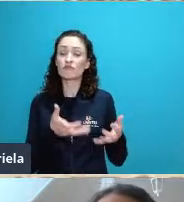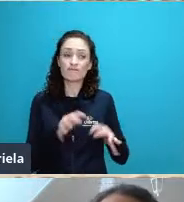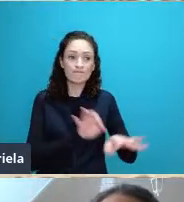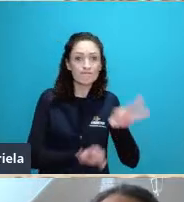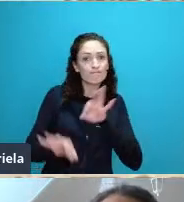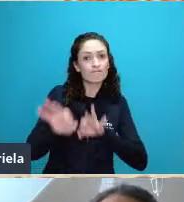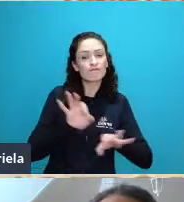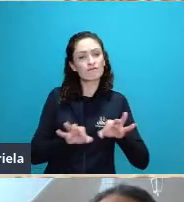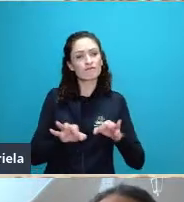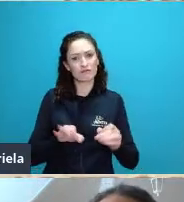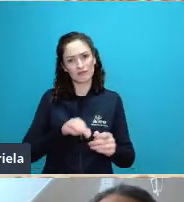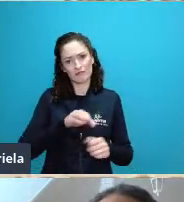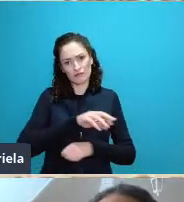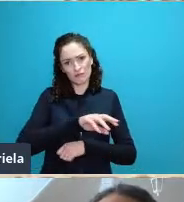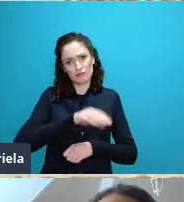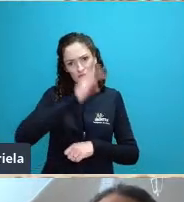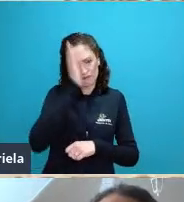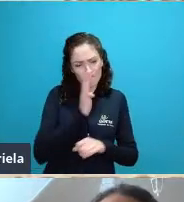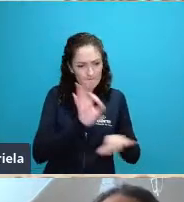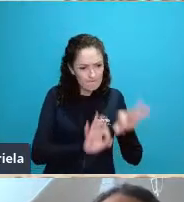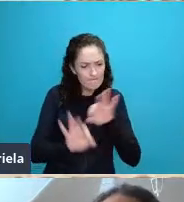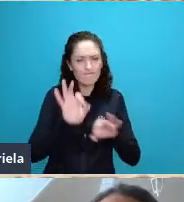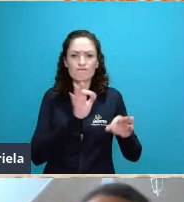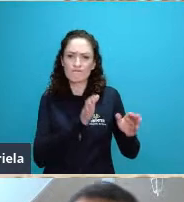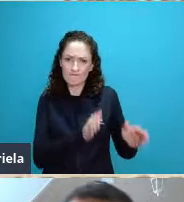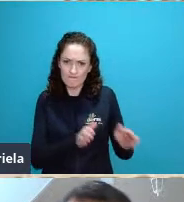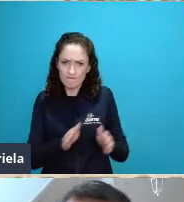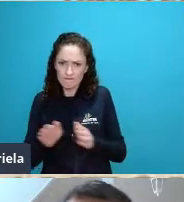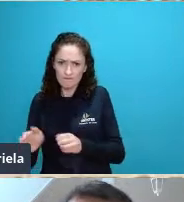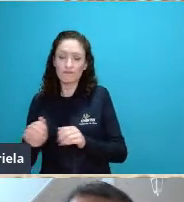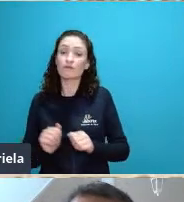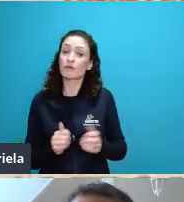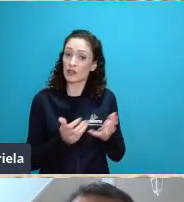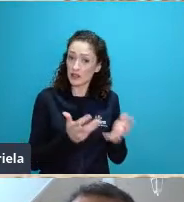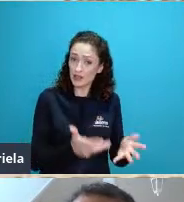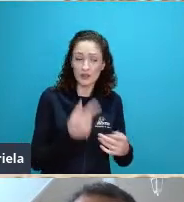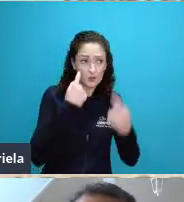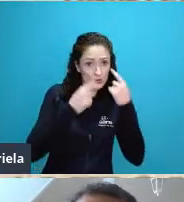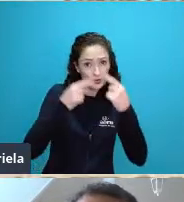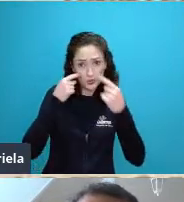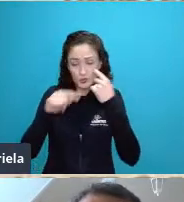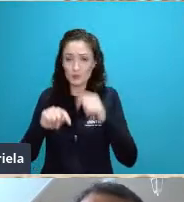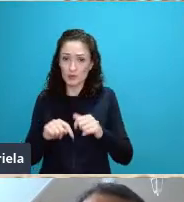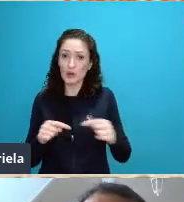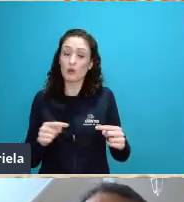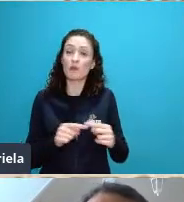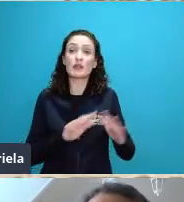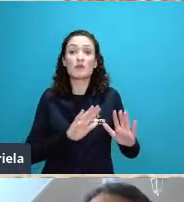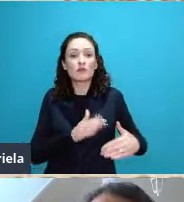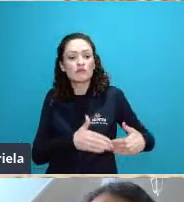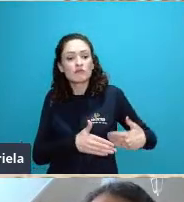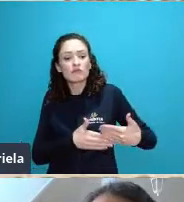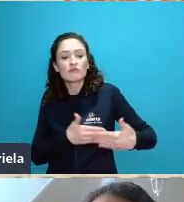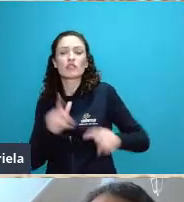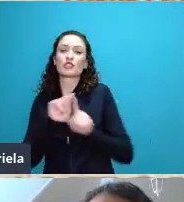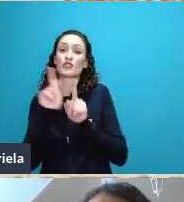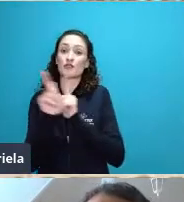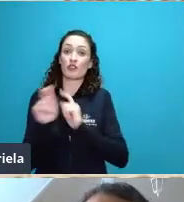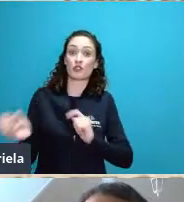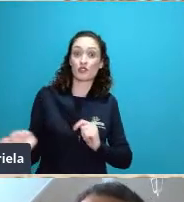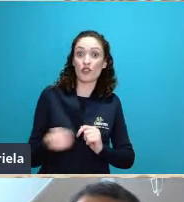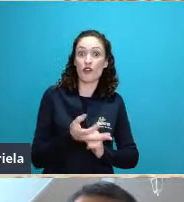do país e nessa visão da nova geografia apenas com o uso de técnicas